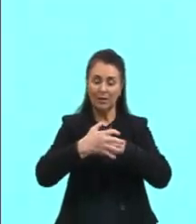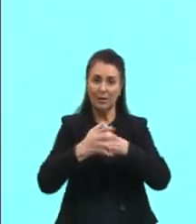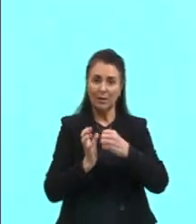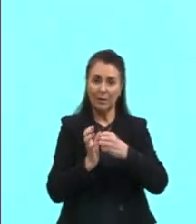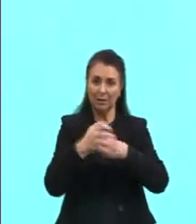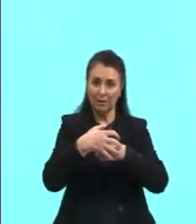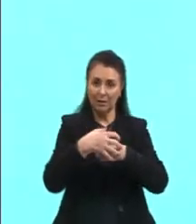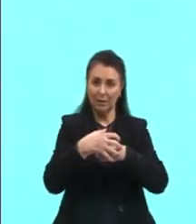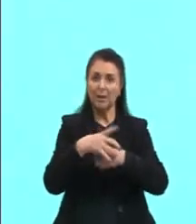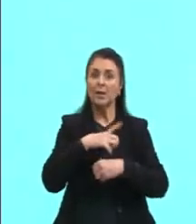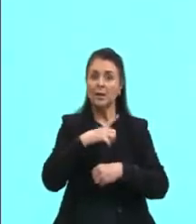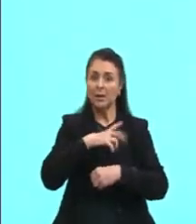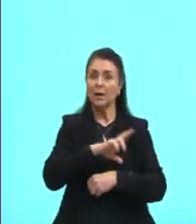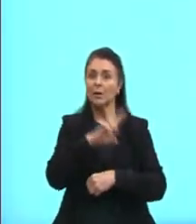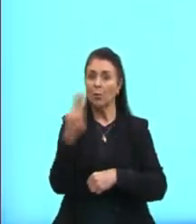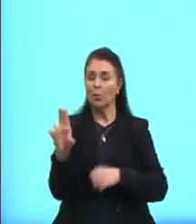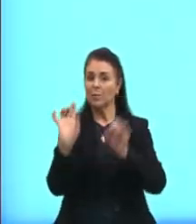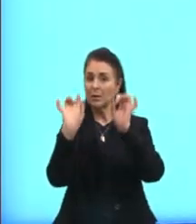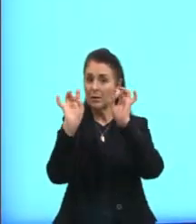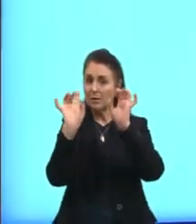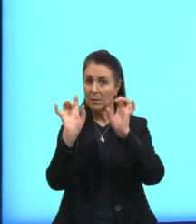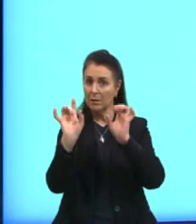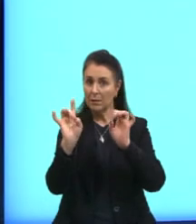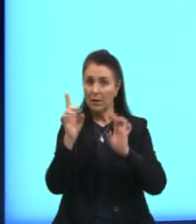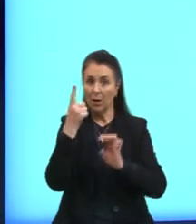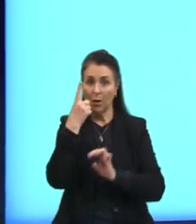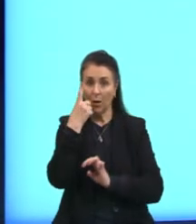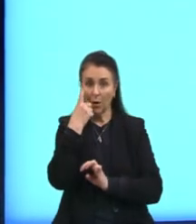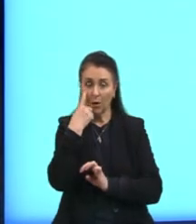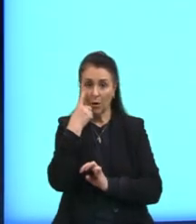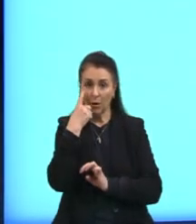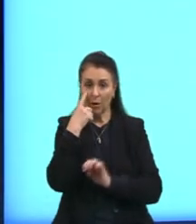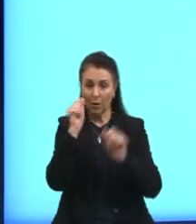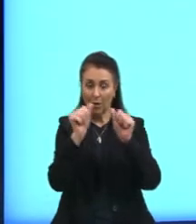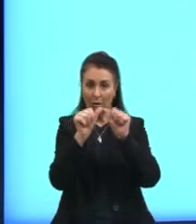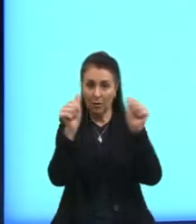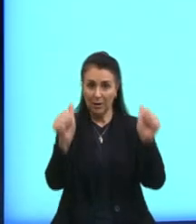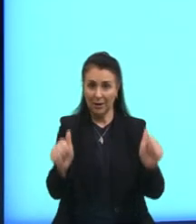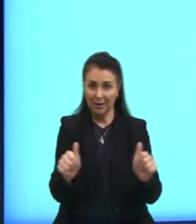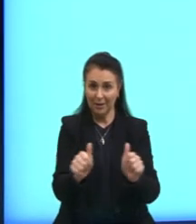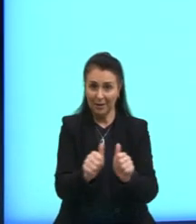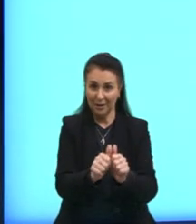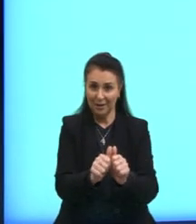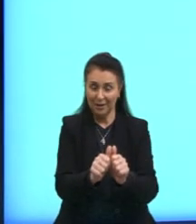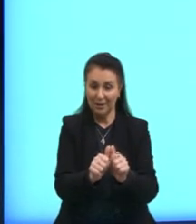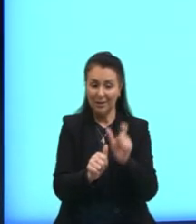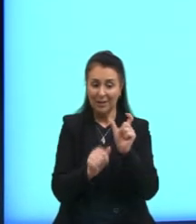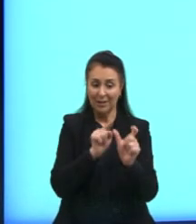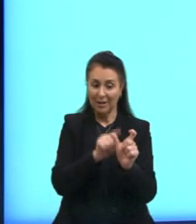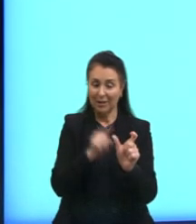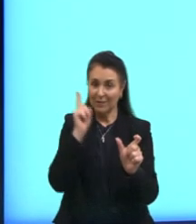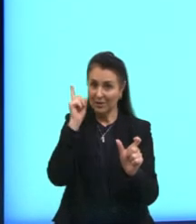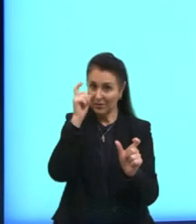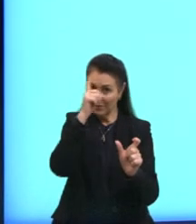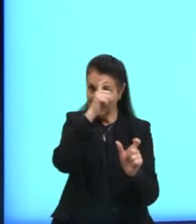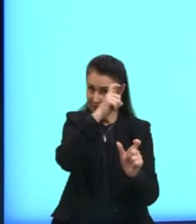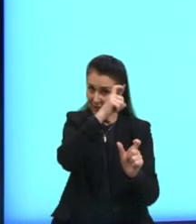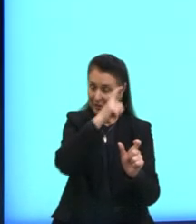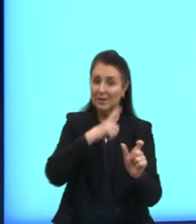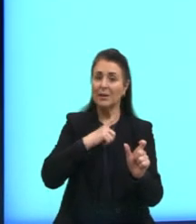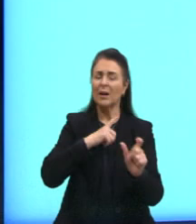osteíctes. E os cartilaginosos de condríctes. Então, aqui algumas